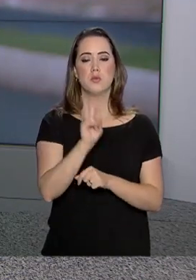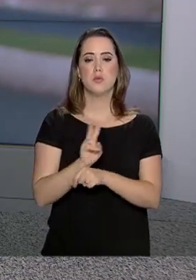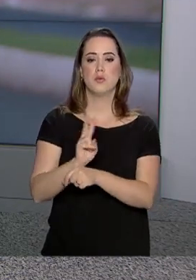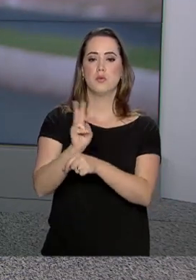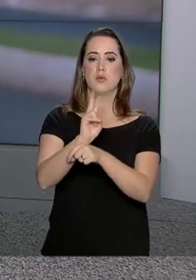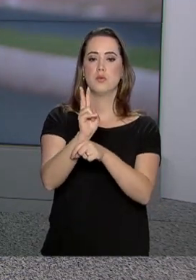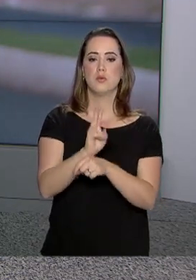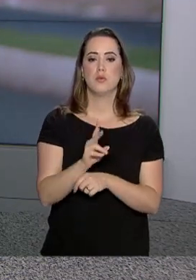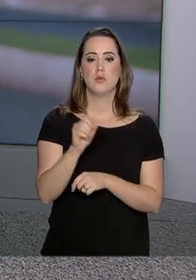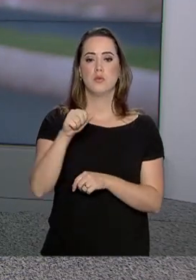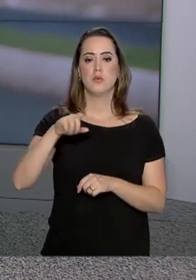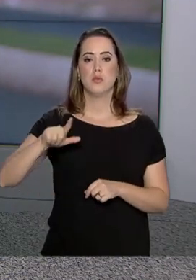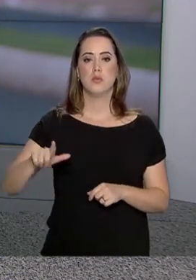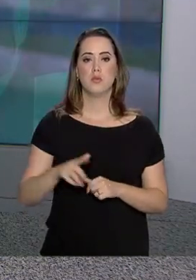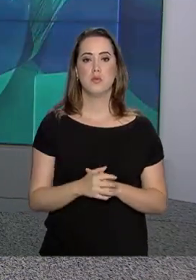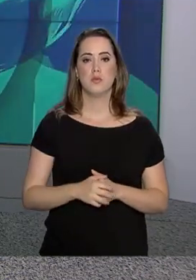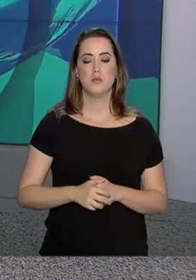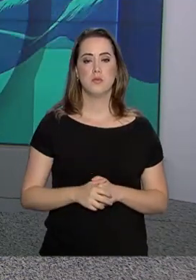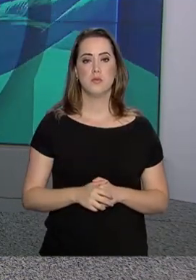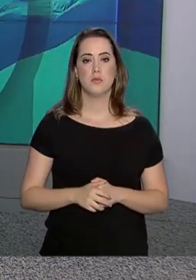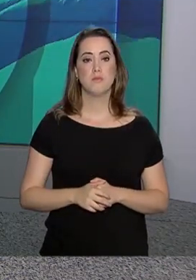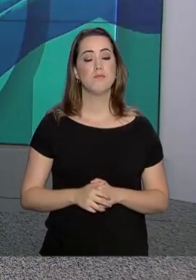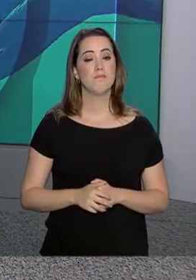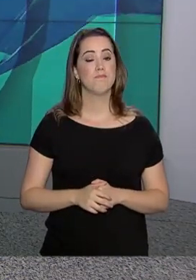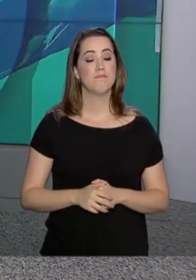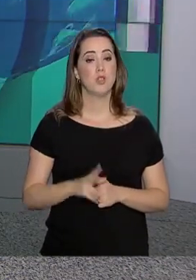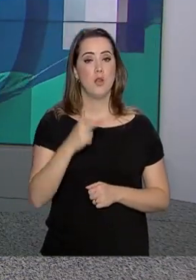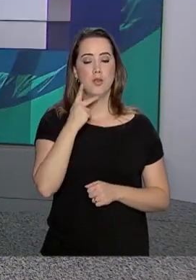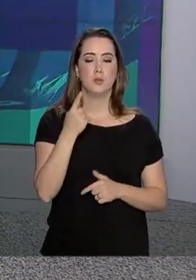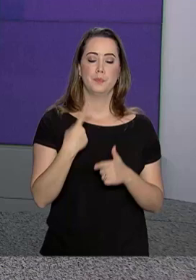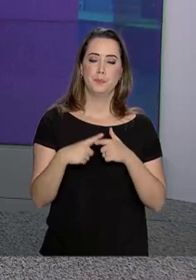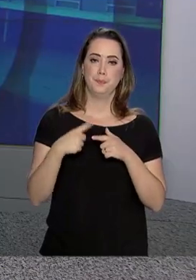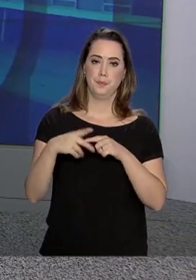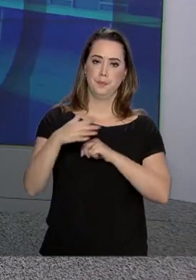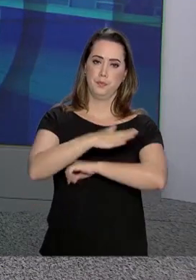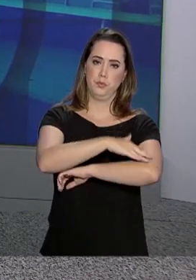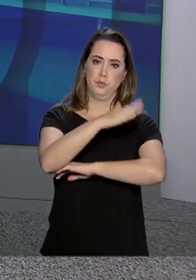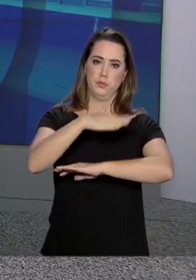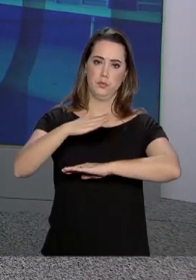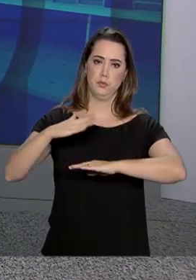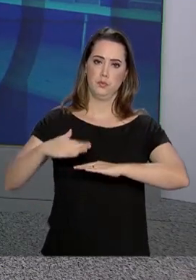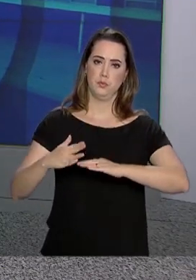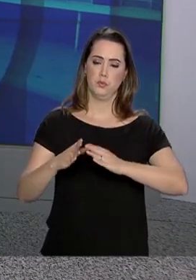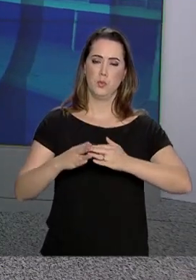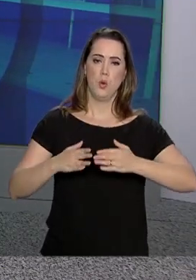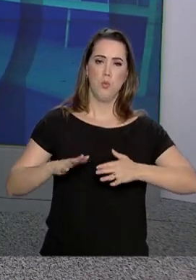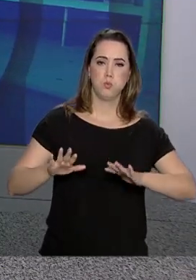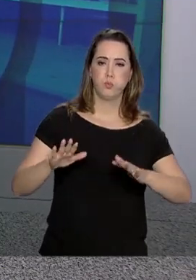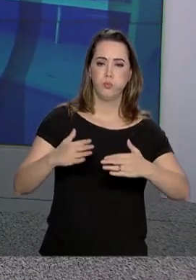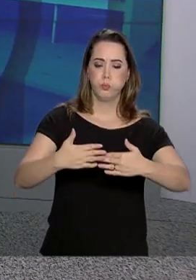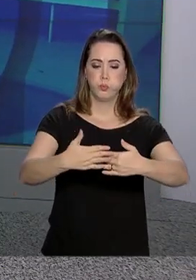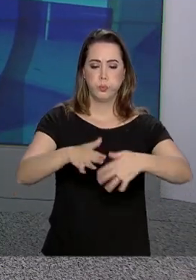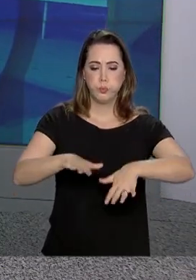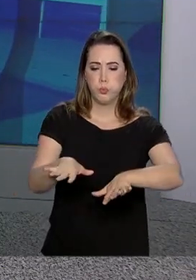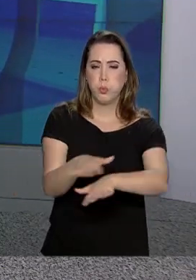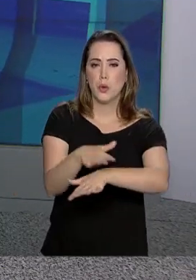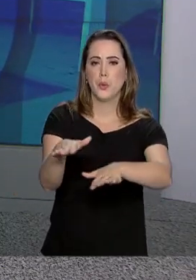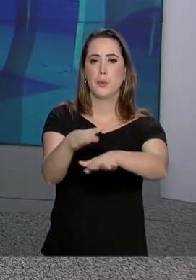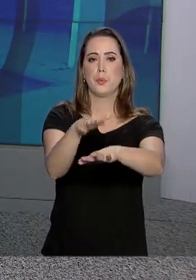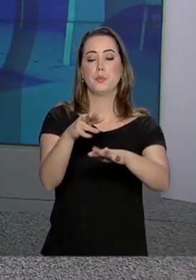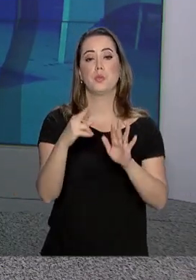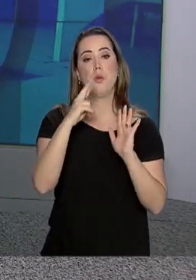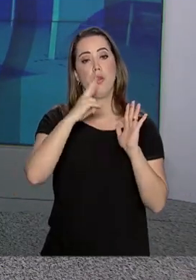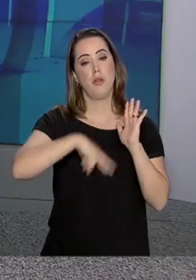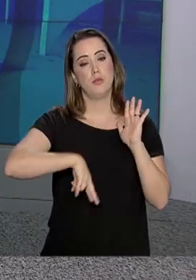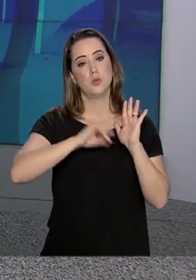fiscalização da ANEL. E sobre a tragédia na barragem da mineradora Vale, em Brumadinho, Minas Gerais, o